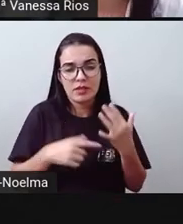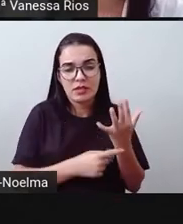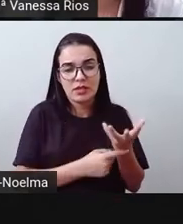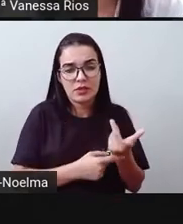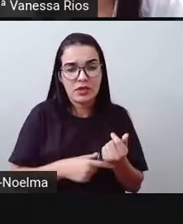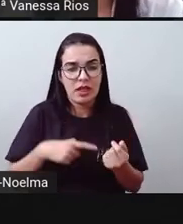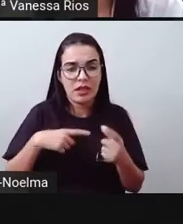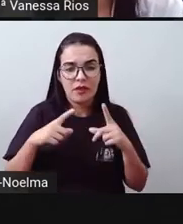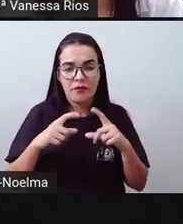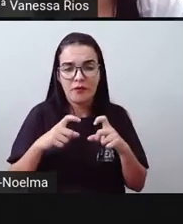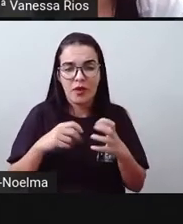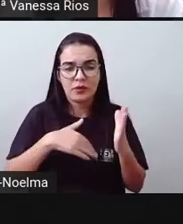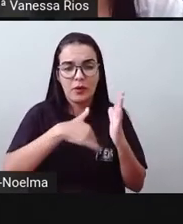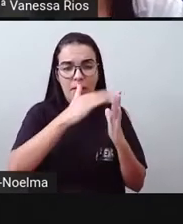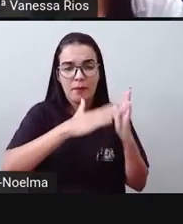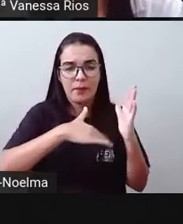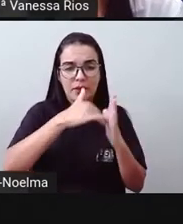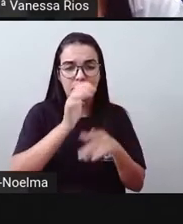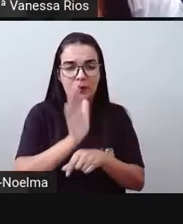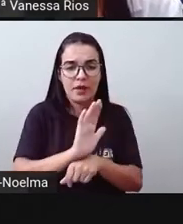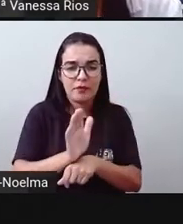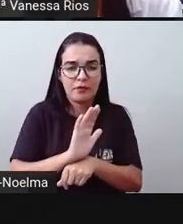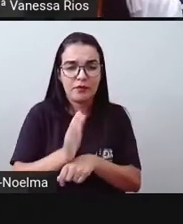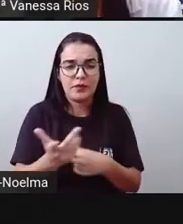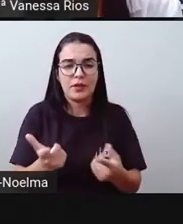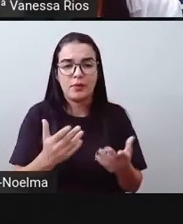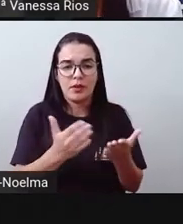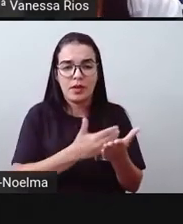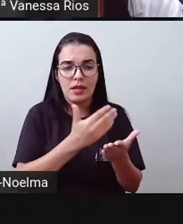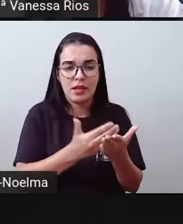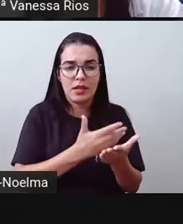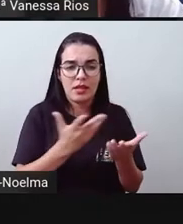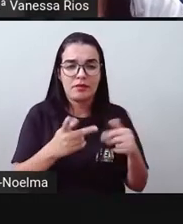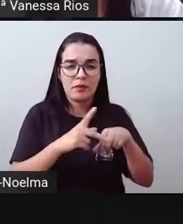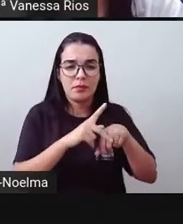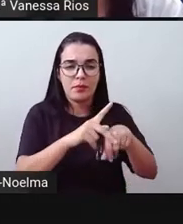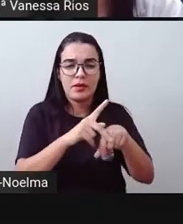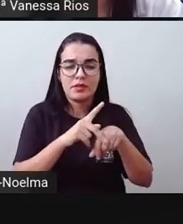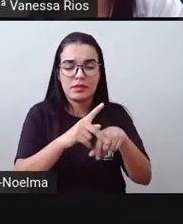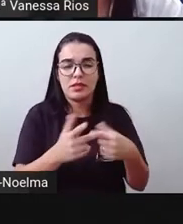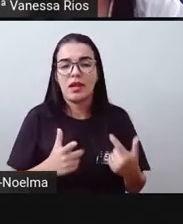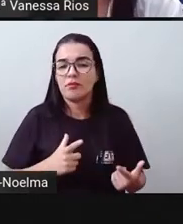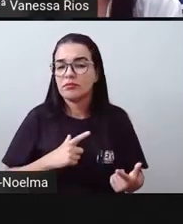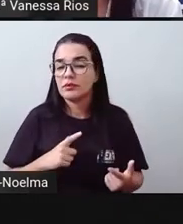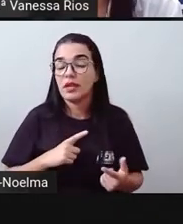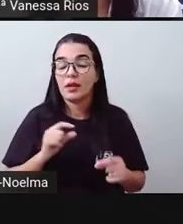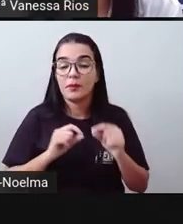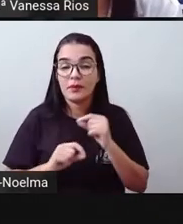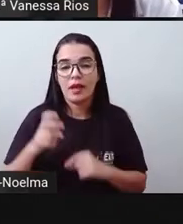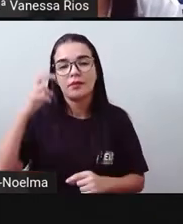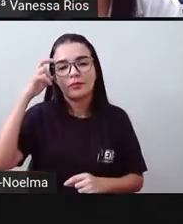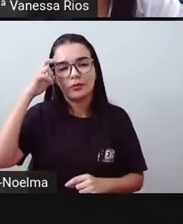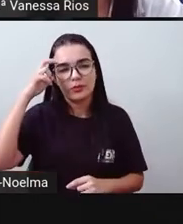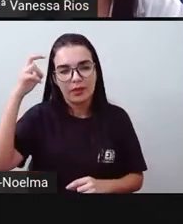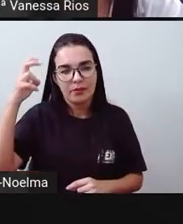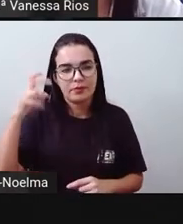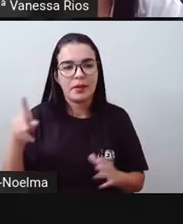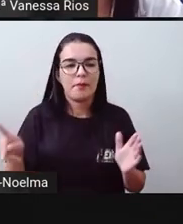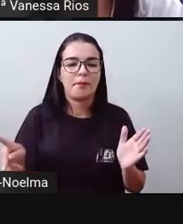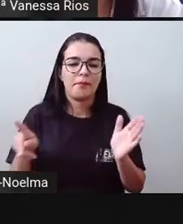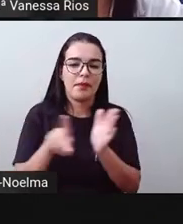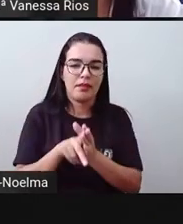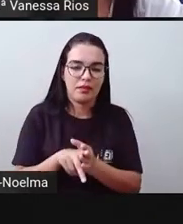devemos observar que estas manifestações artísticas, elas são culturais. Elas